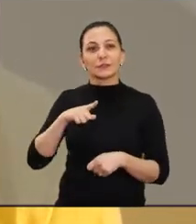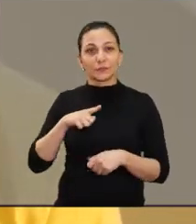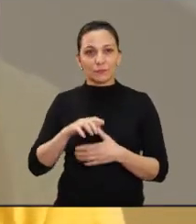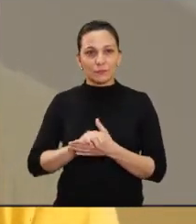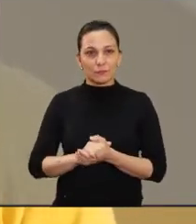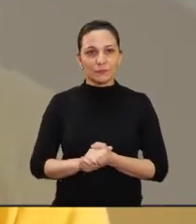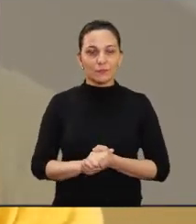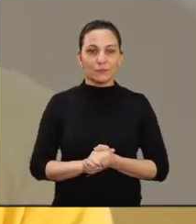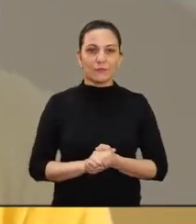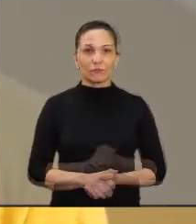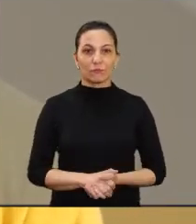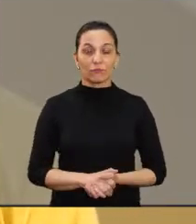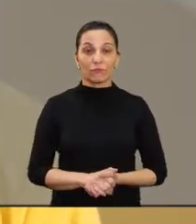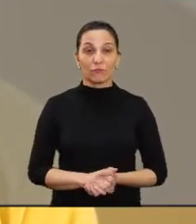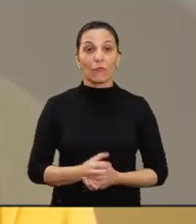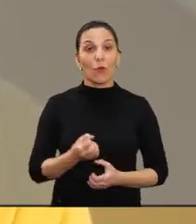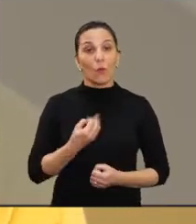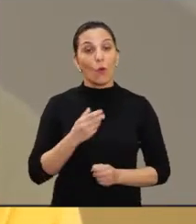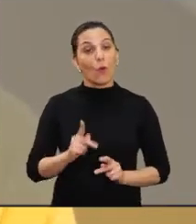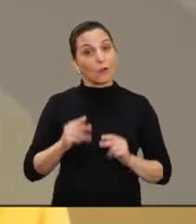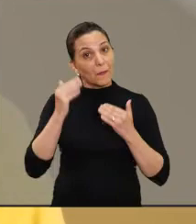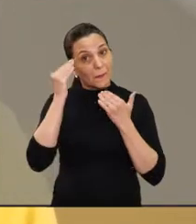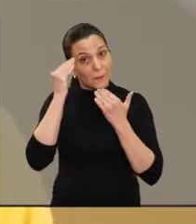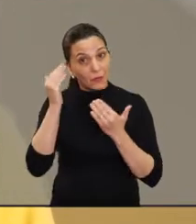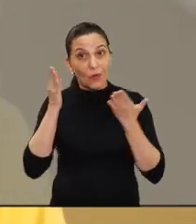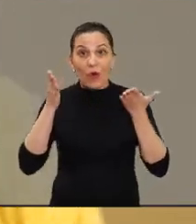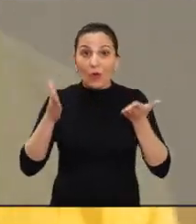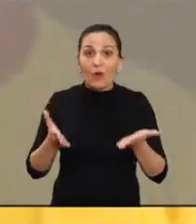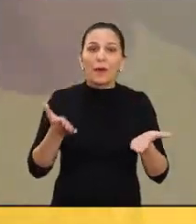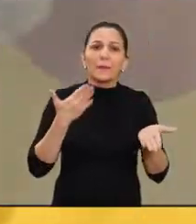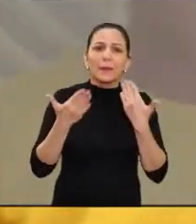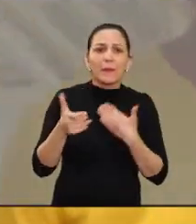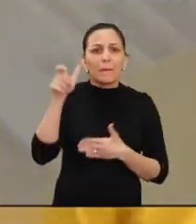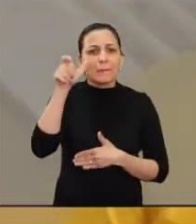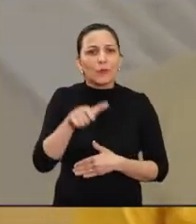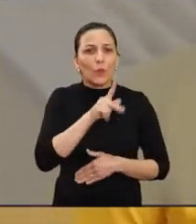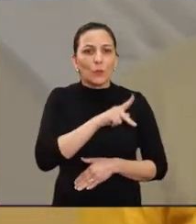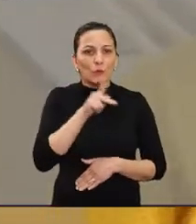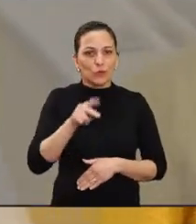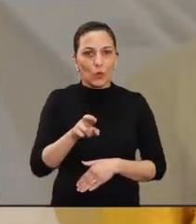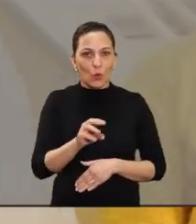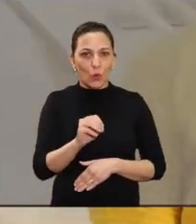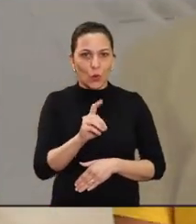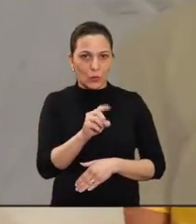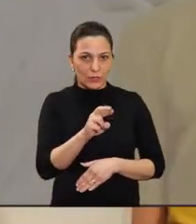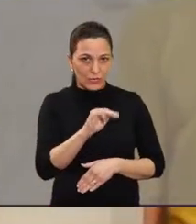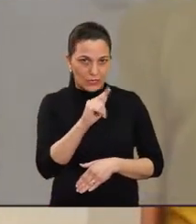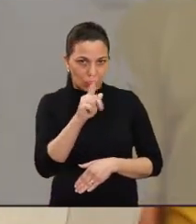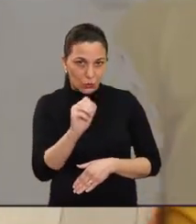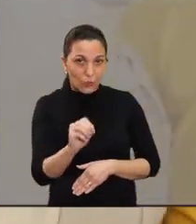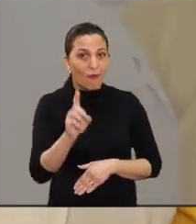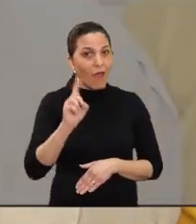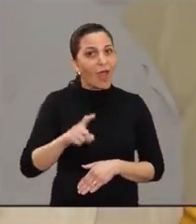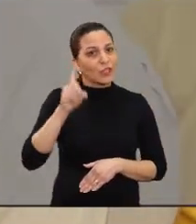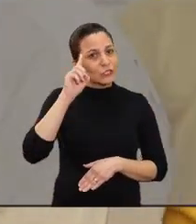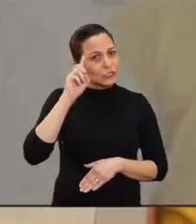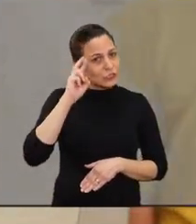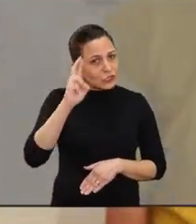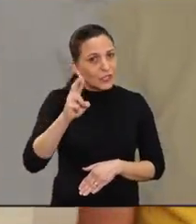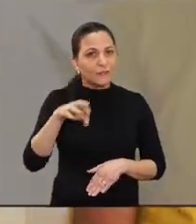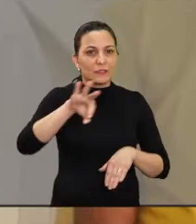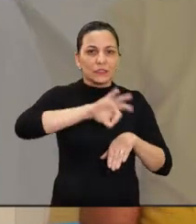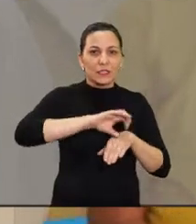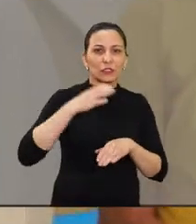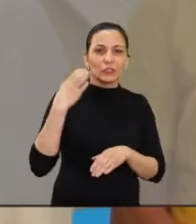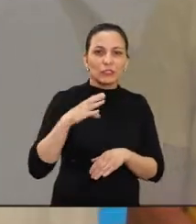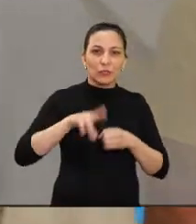menos para as crianças, tomar um gosto pela ciência. Tá bom, muito obrigado. E nós estamos aqui com o professor Rodrigo, que